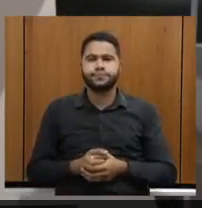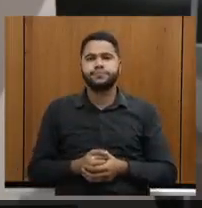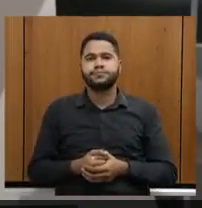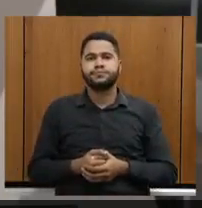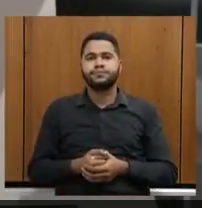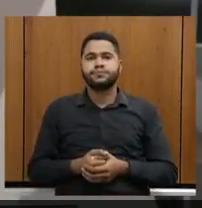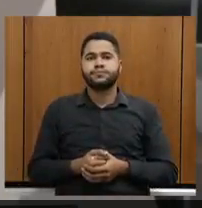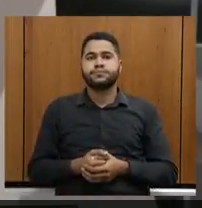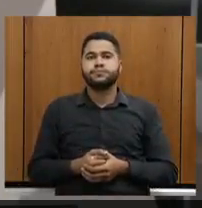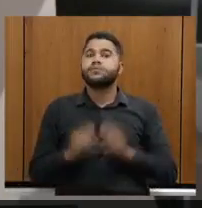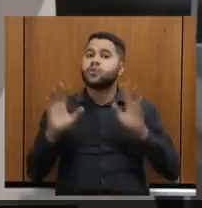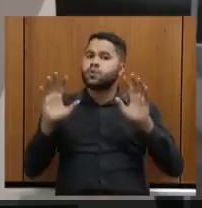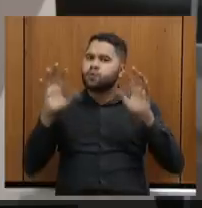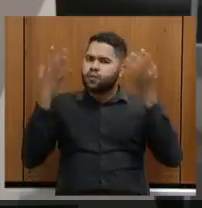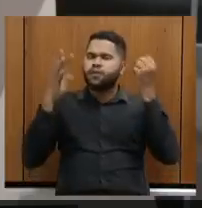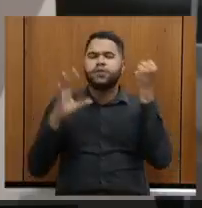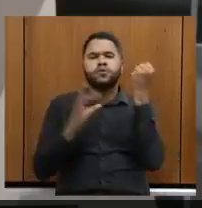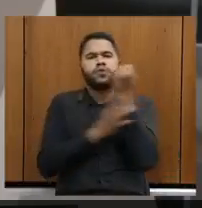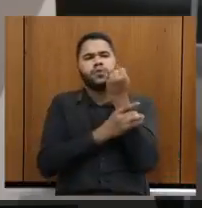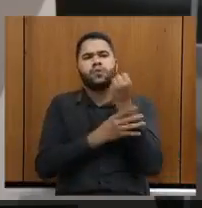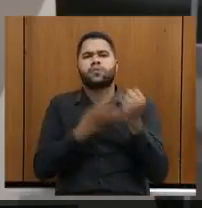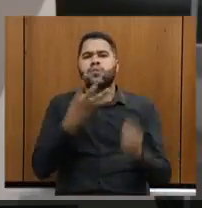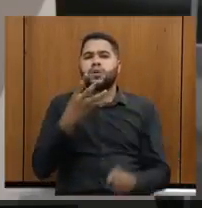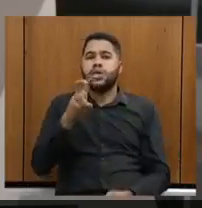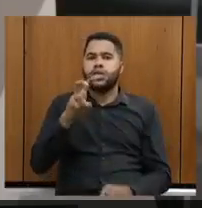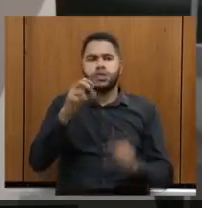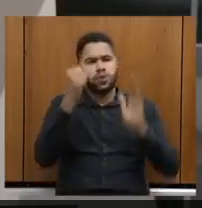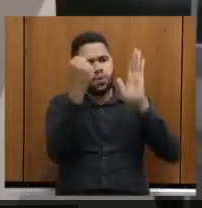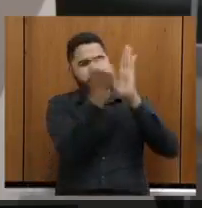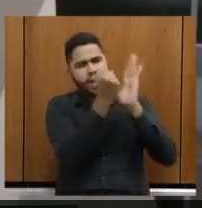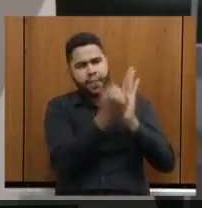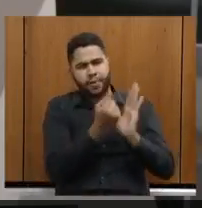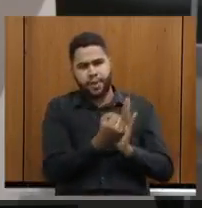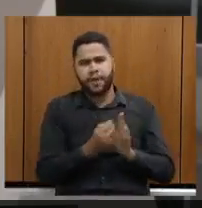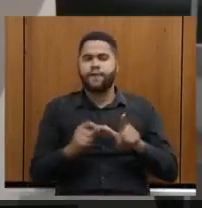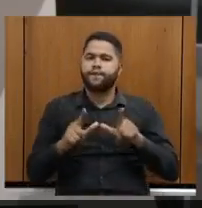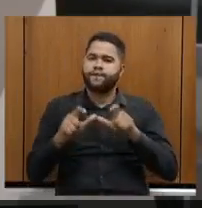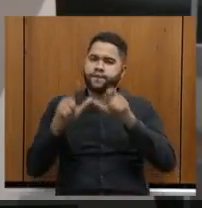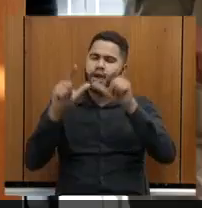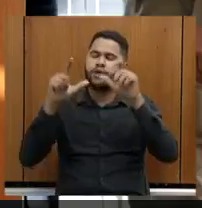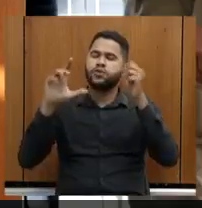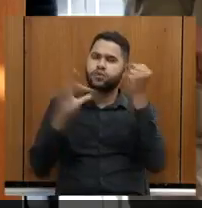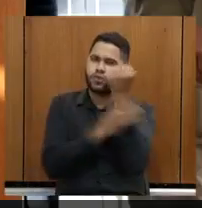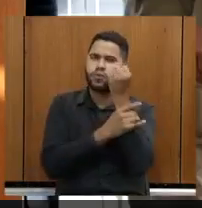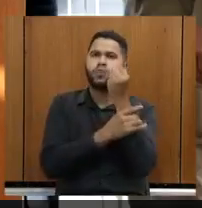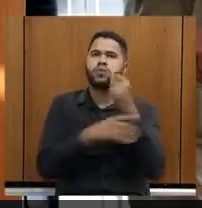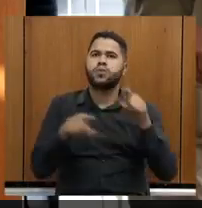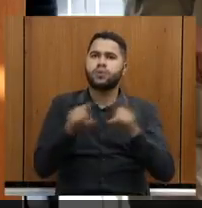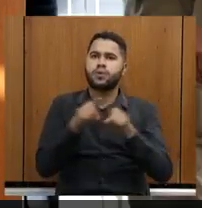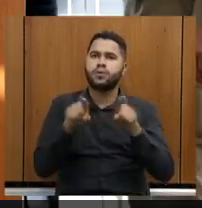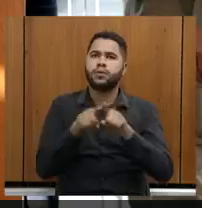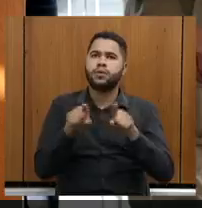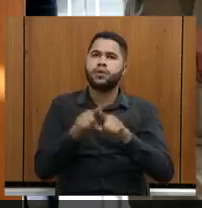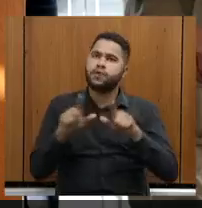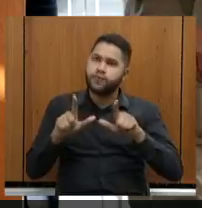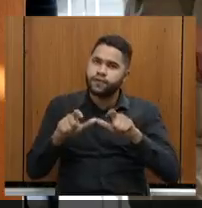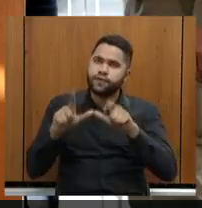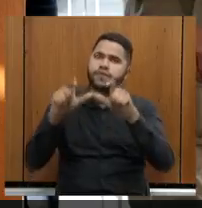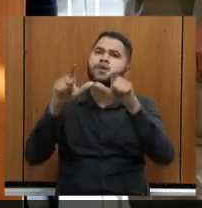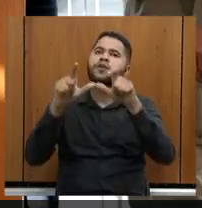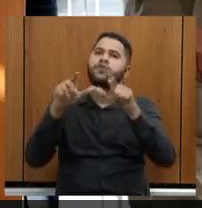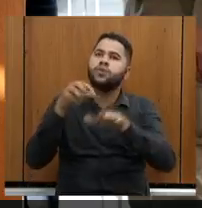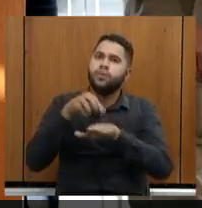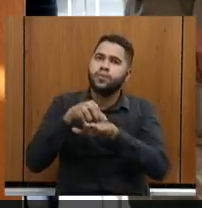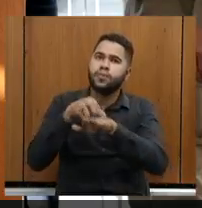Selo Evento Seguro, foram dados 45 selos. Selo Viagem Segura do Conselho Mundial de Viagens de